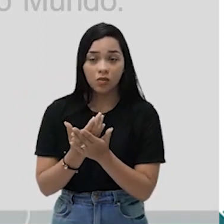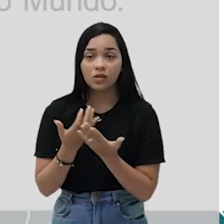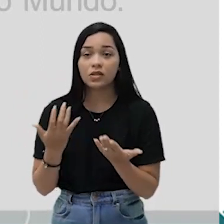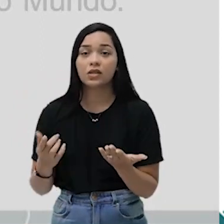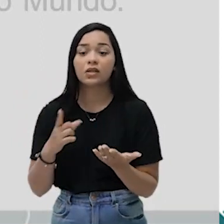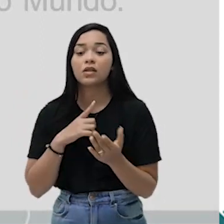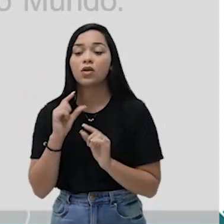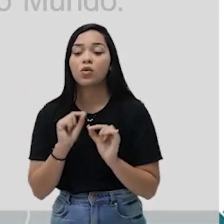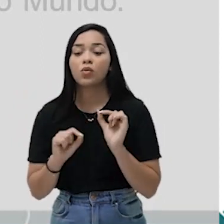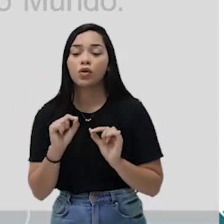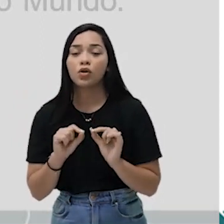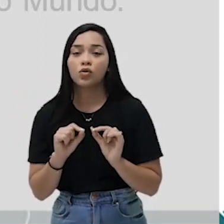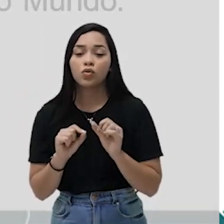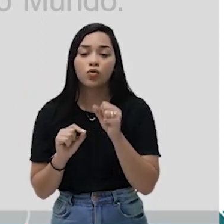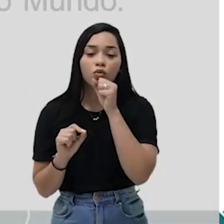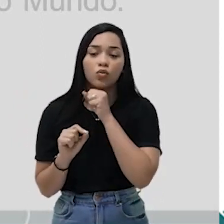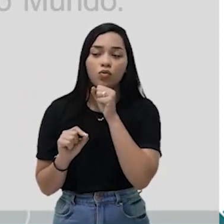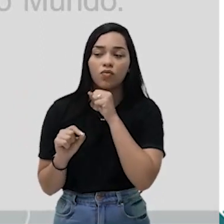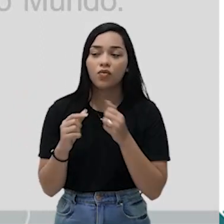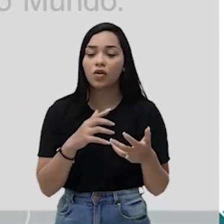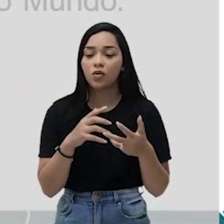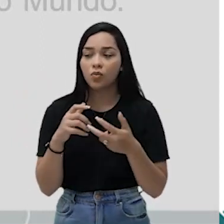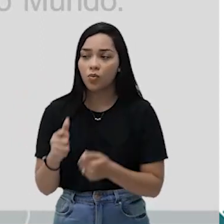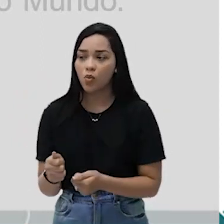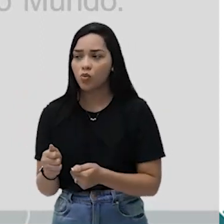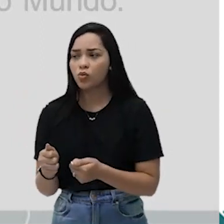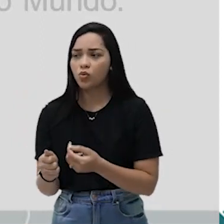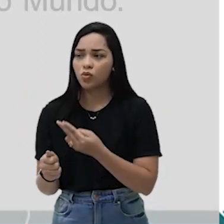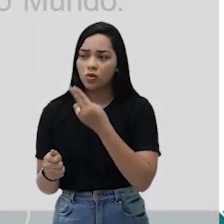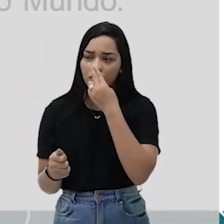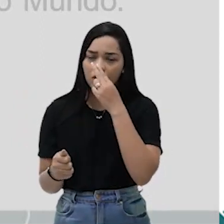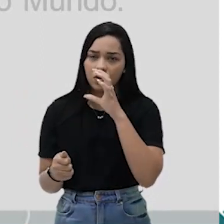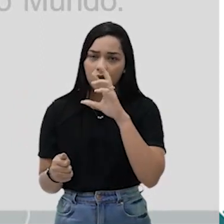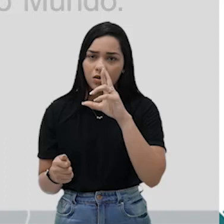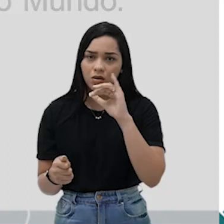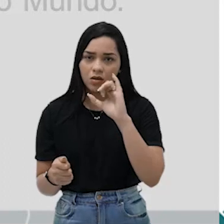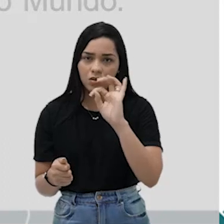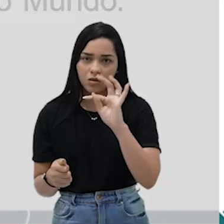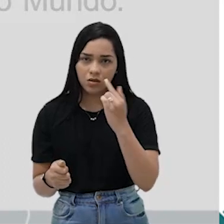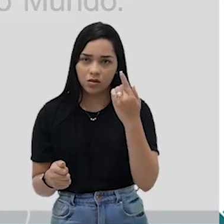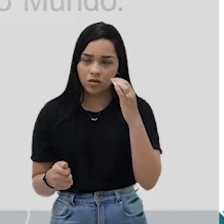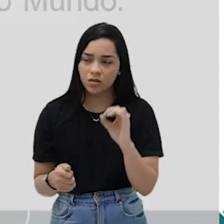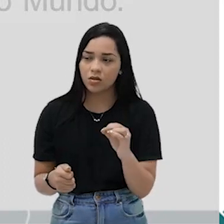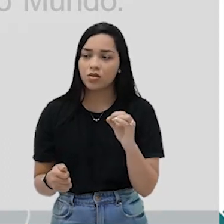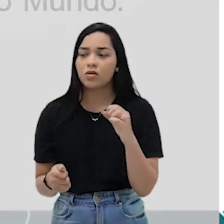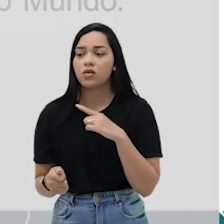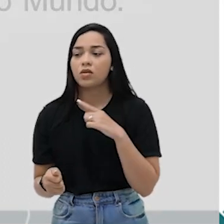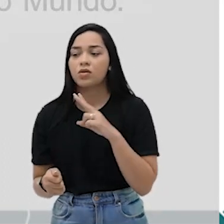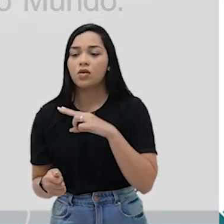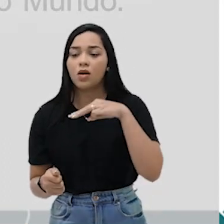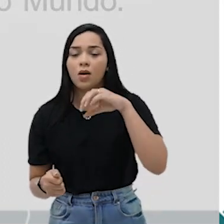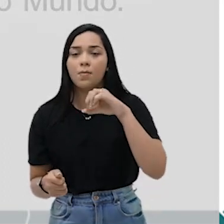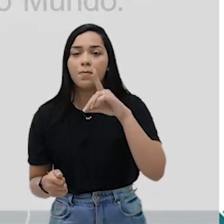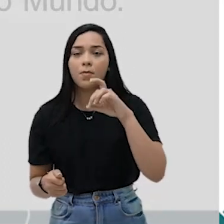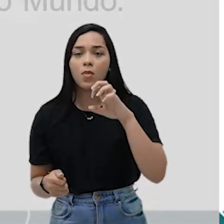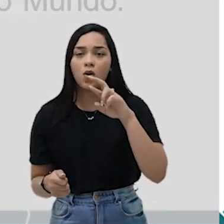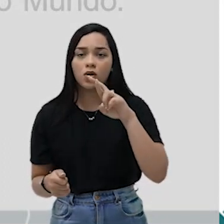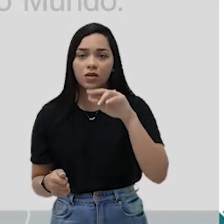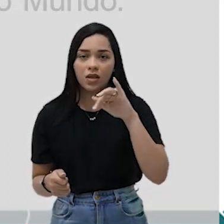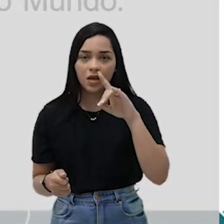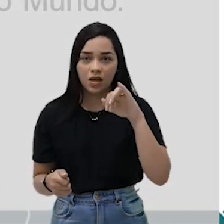entre o velho mundo, o mundo cristão, o mundo europeu, o mundo aí da chamada modernidade,